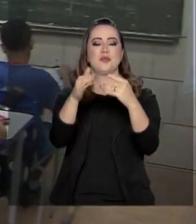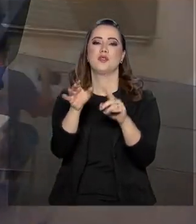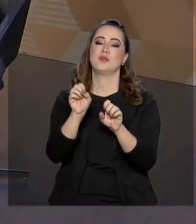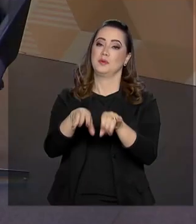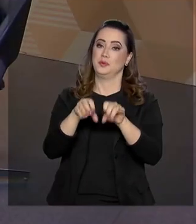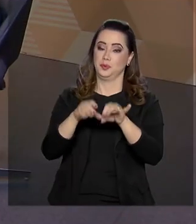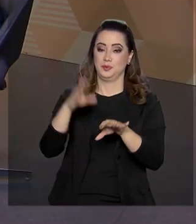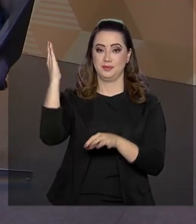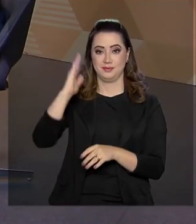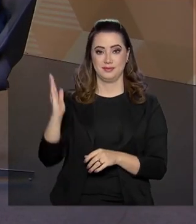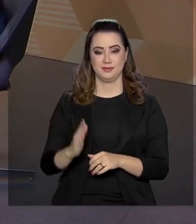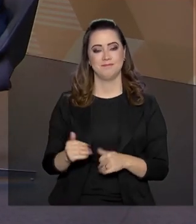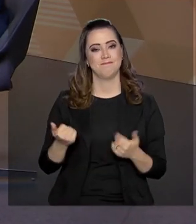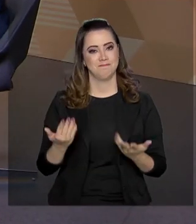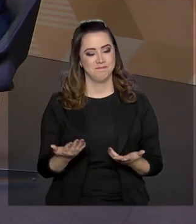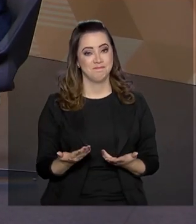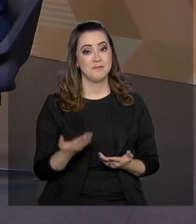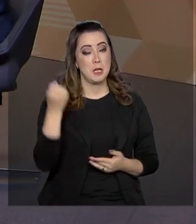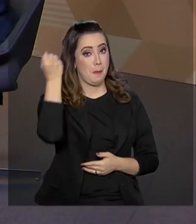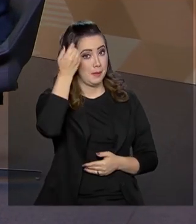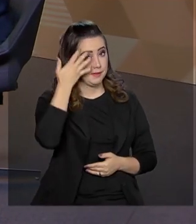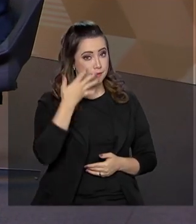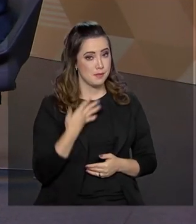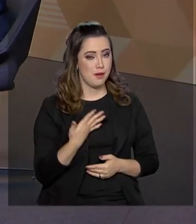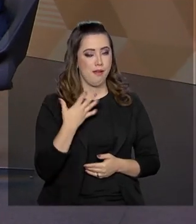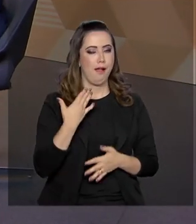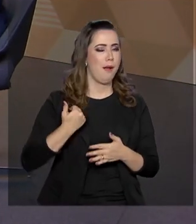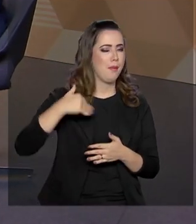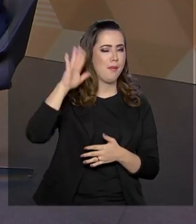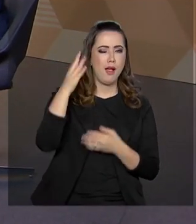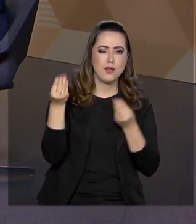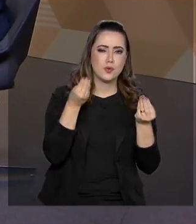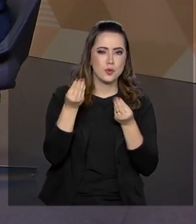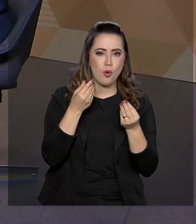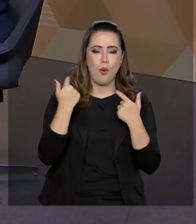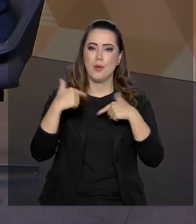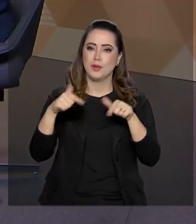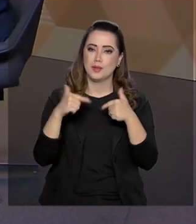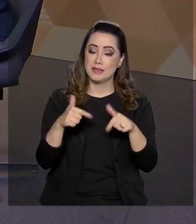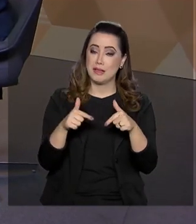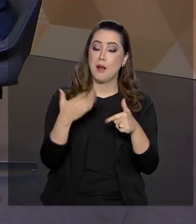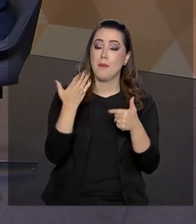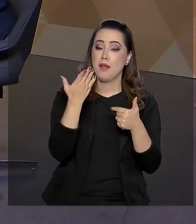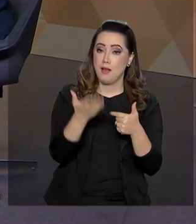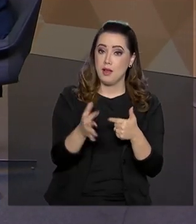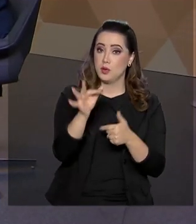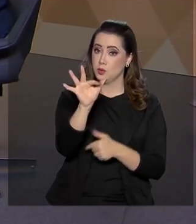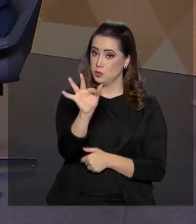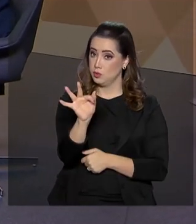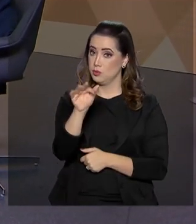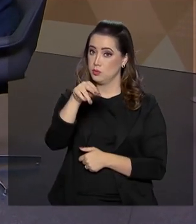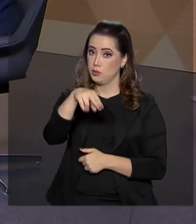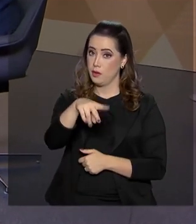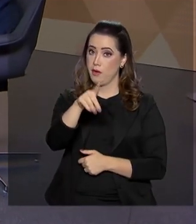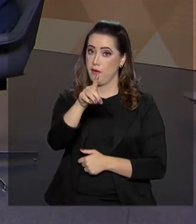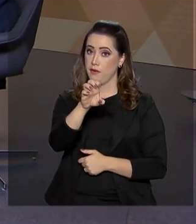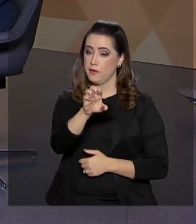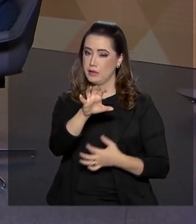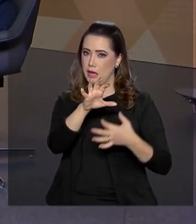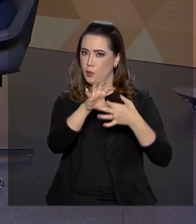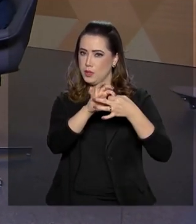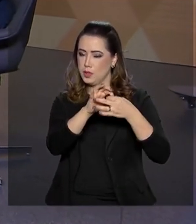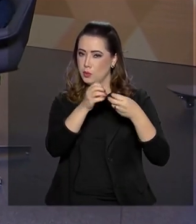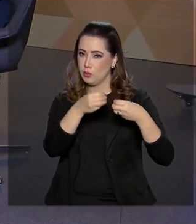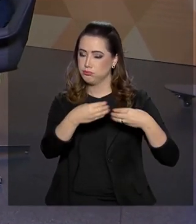Brasil. E para esclarecer um pouco mais sobre a atuação dessa autarquia ligada ao Ministério da Educação, eu recebo hoje o